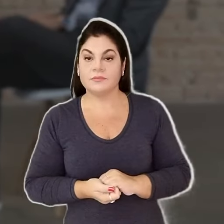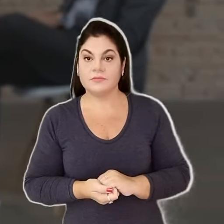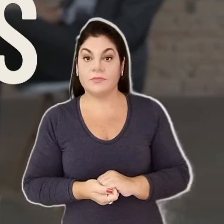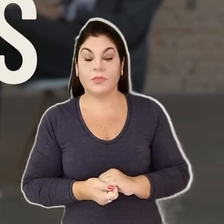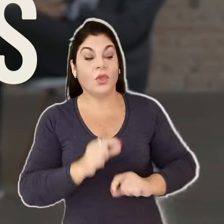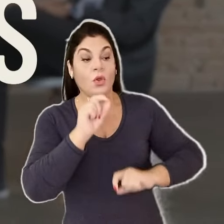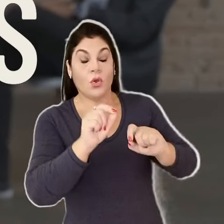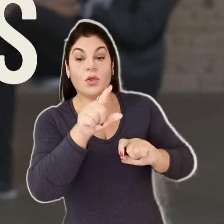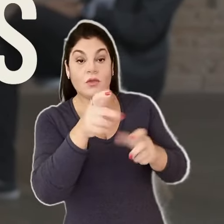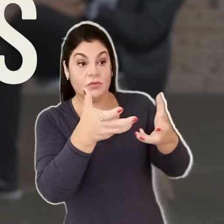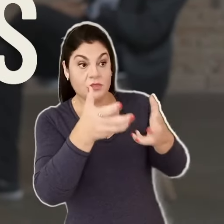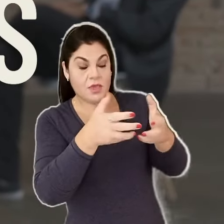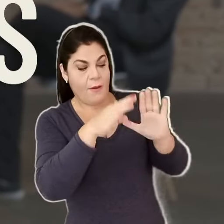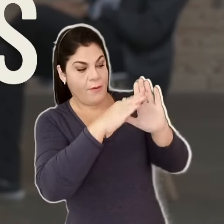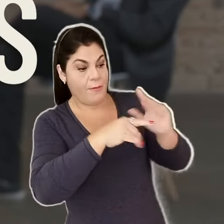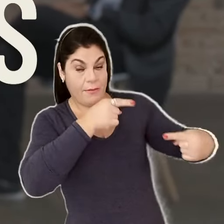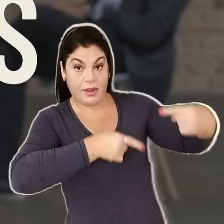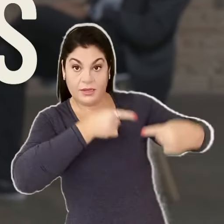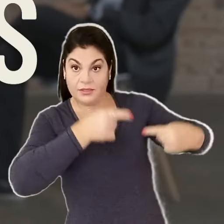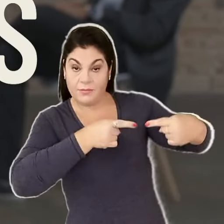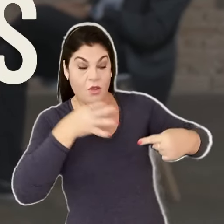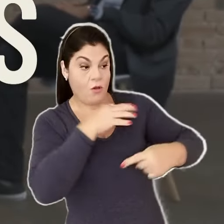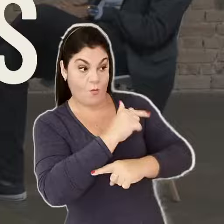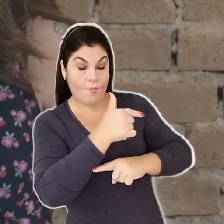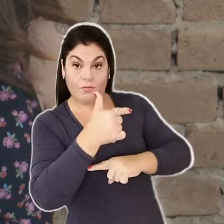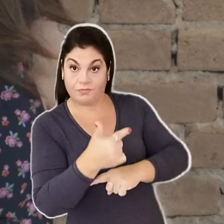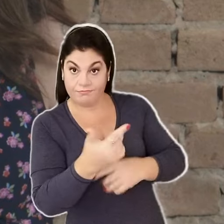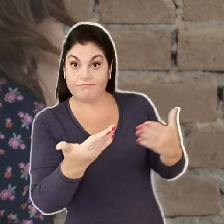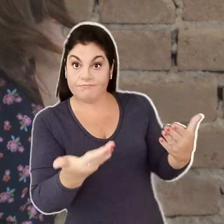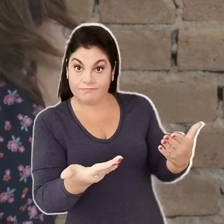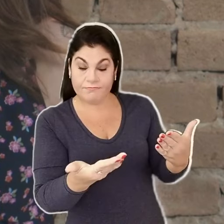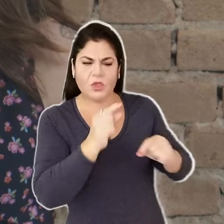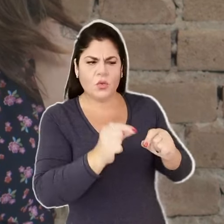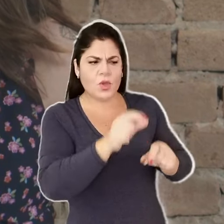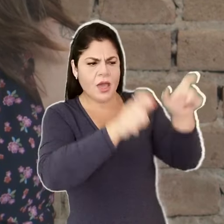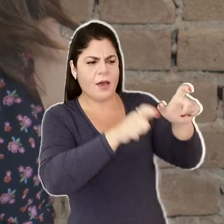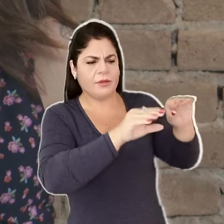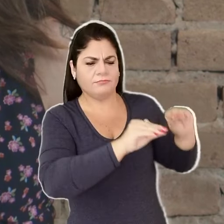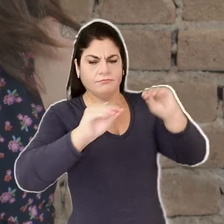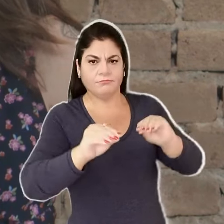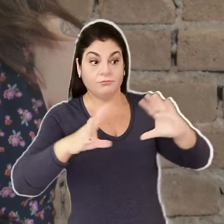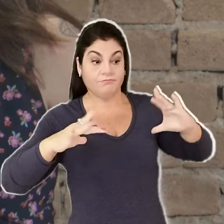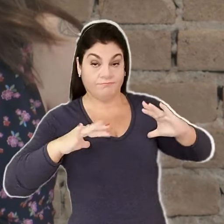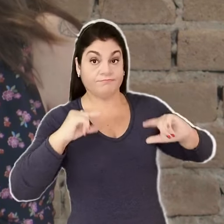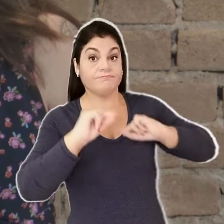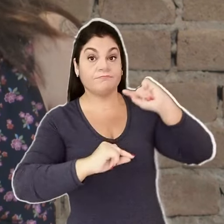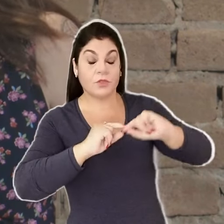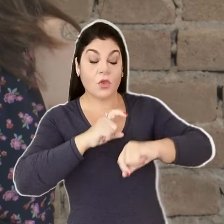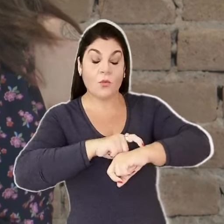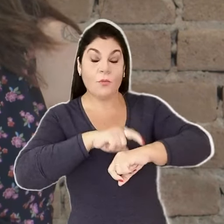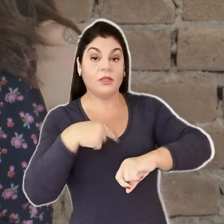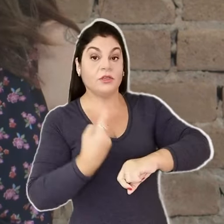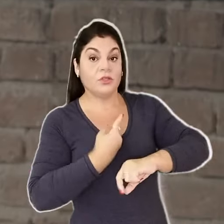Na medida em que você quer colocar alguns debates que não são tão óbvios e que tiram essas pessoas da zona de conforto delas, é o momento